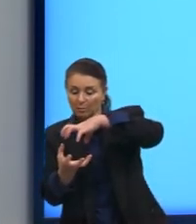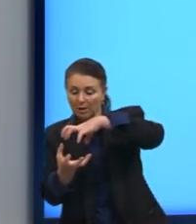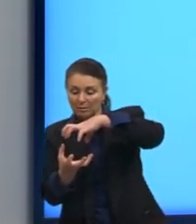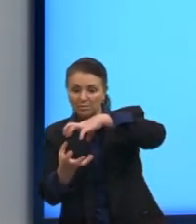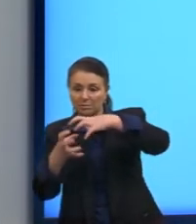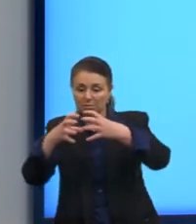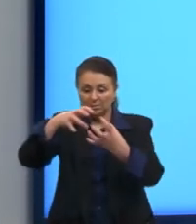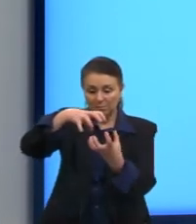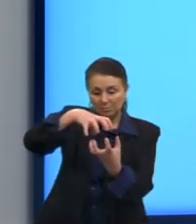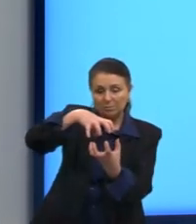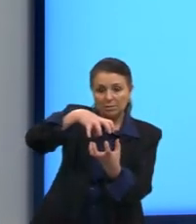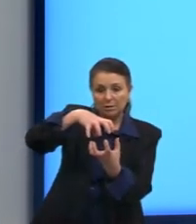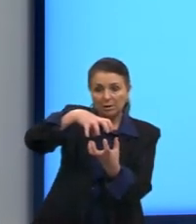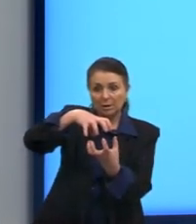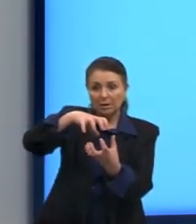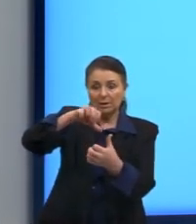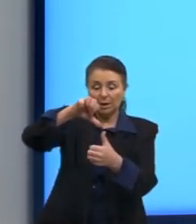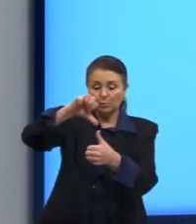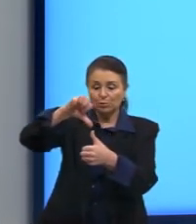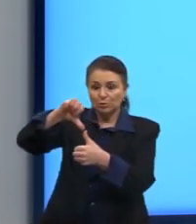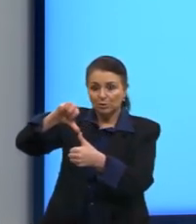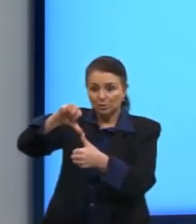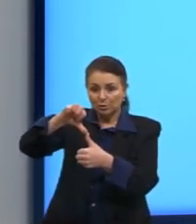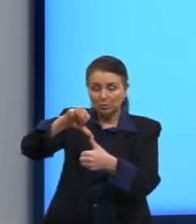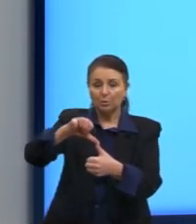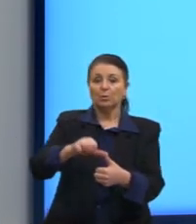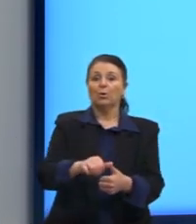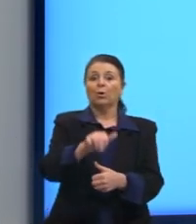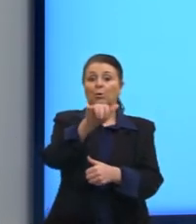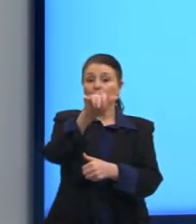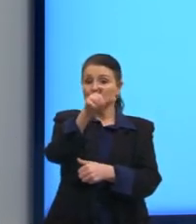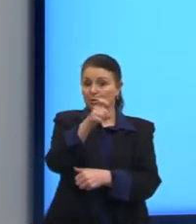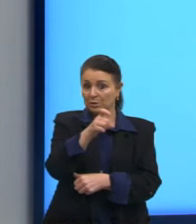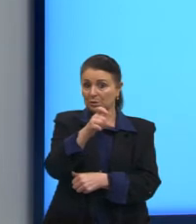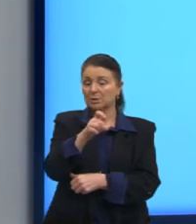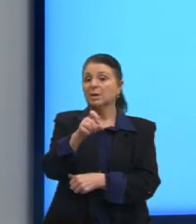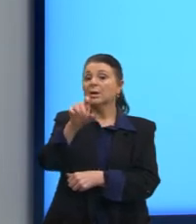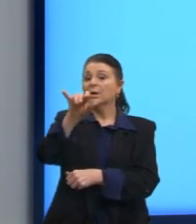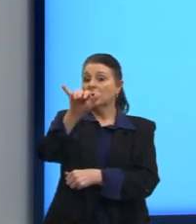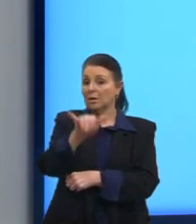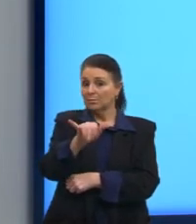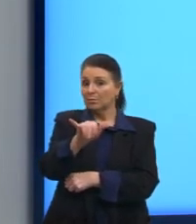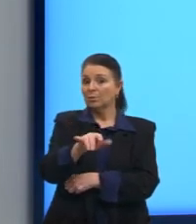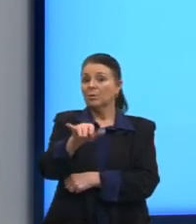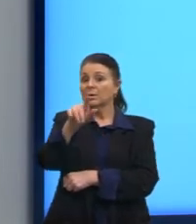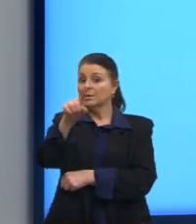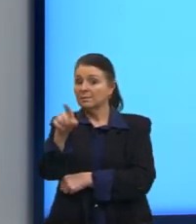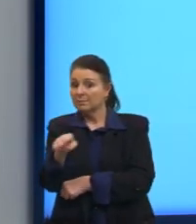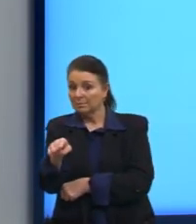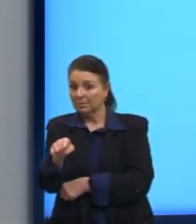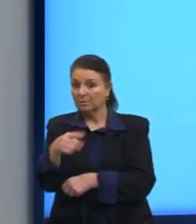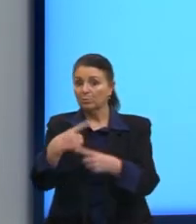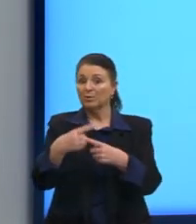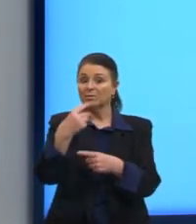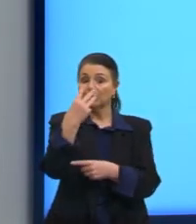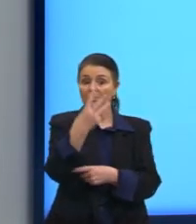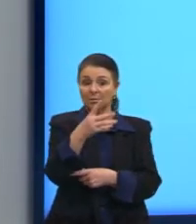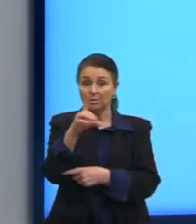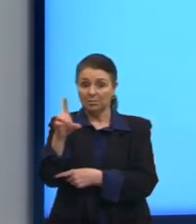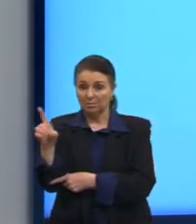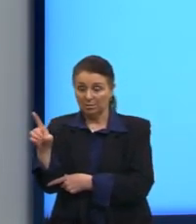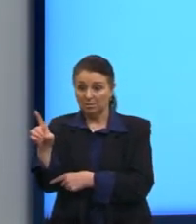nós temos, então, os eixos X, Y e Z, porque é uma figura tridimensional. E aí nós teríamos essas